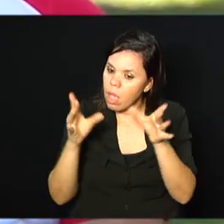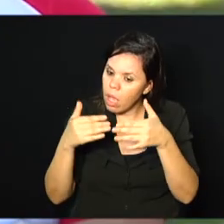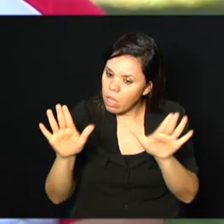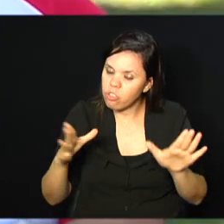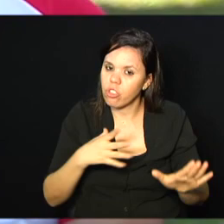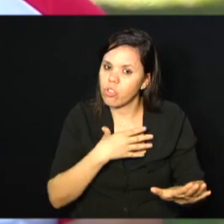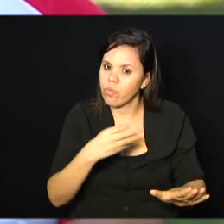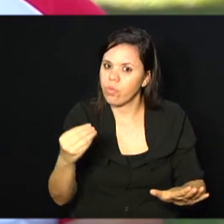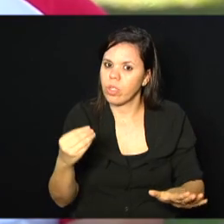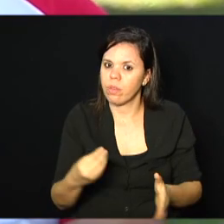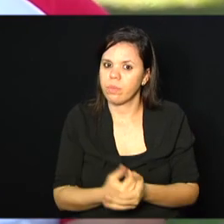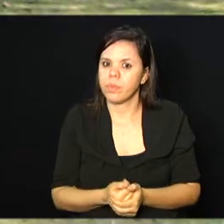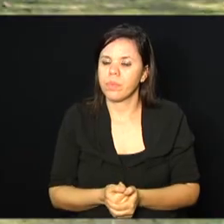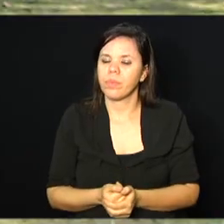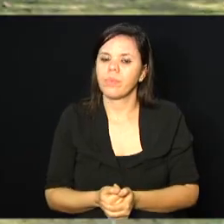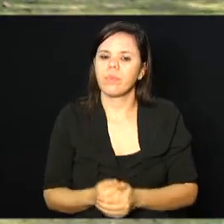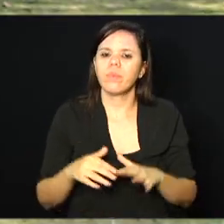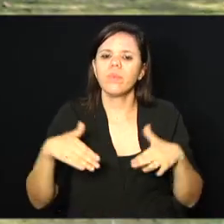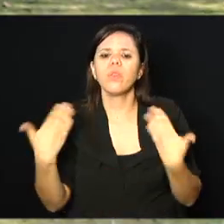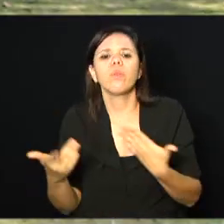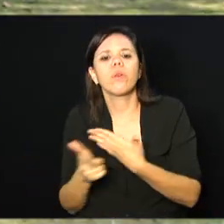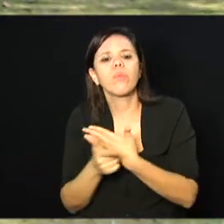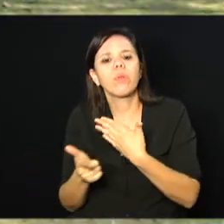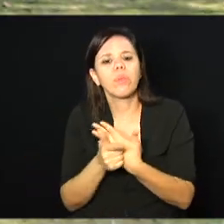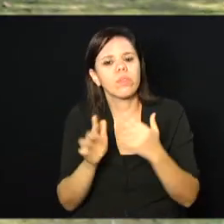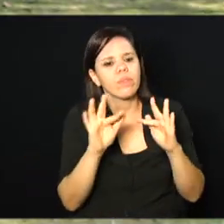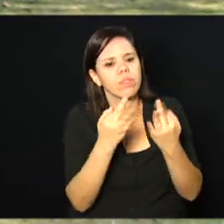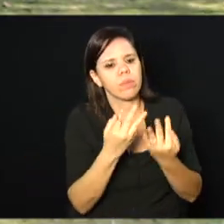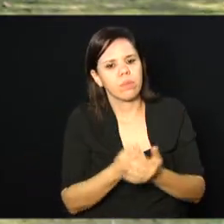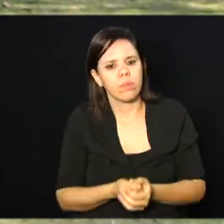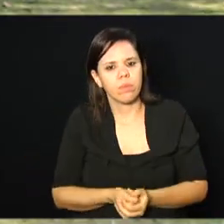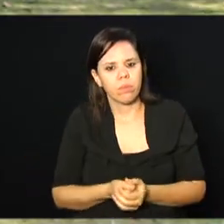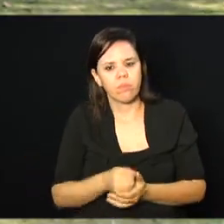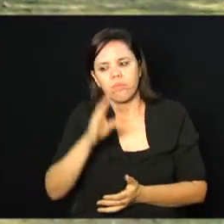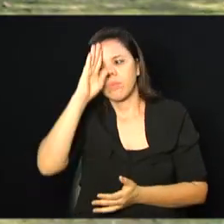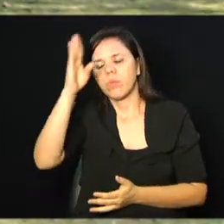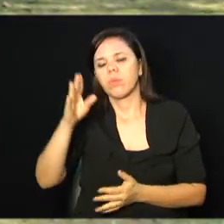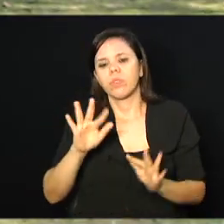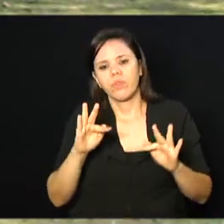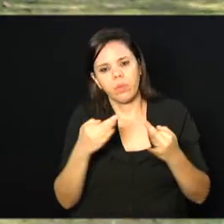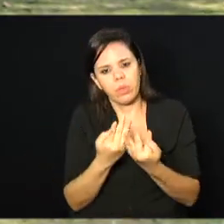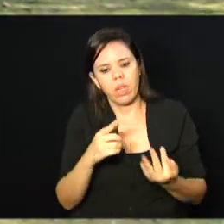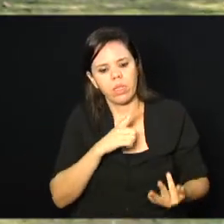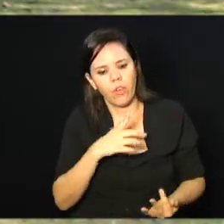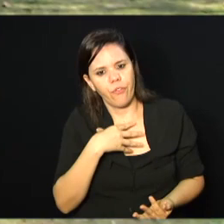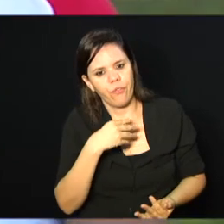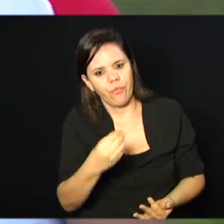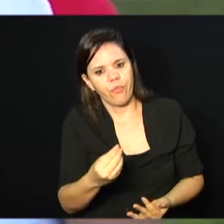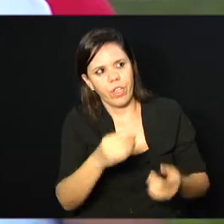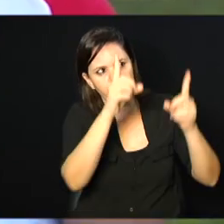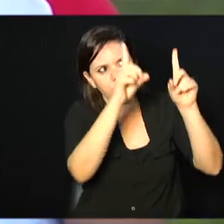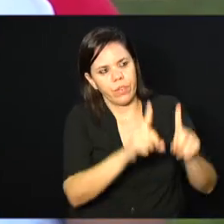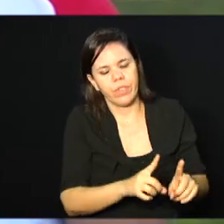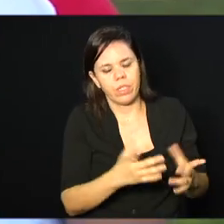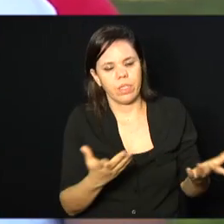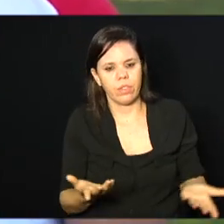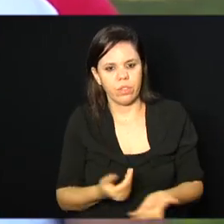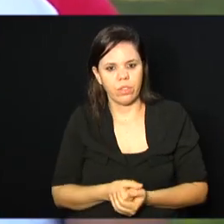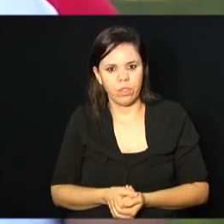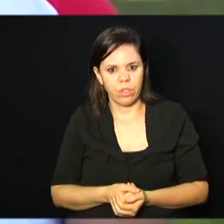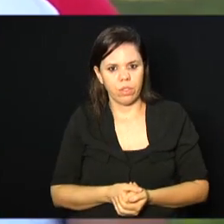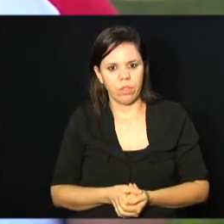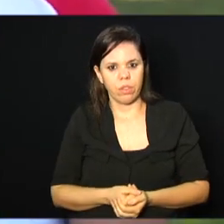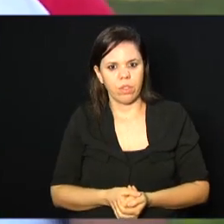questão, João, qual é o papel da família? Principalmente a família que tem um filho ou um parente deficiente? Eu vejo...